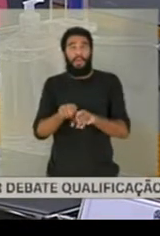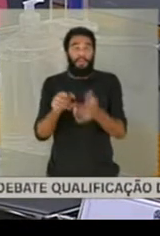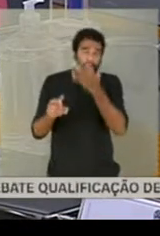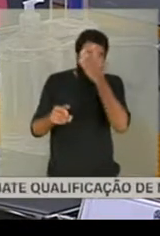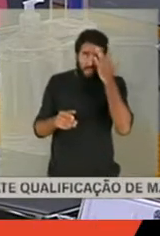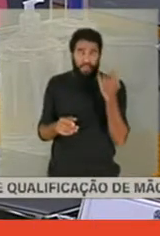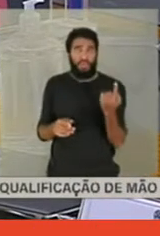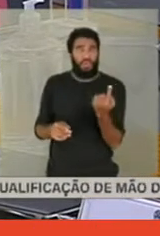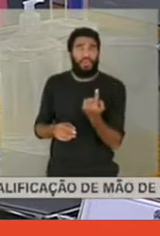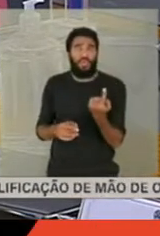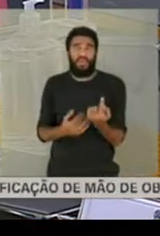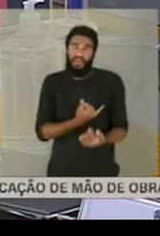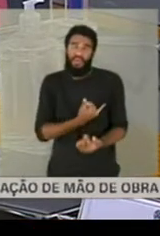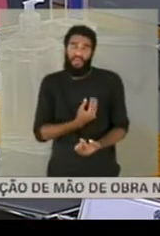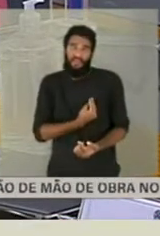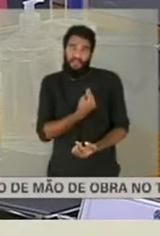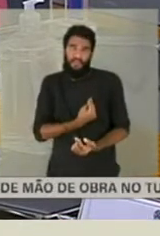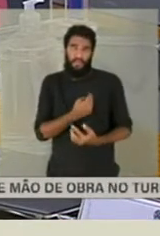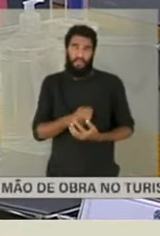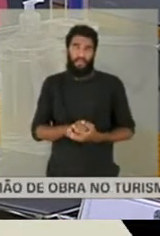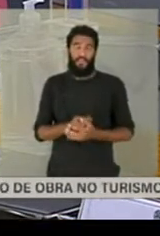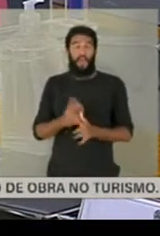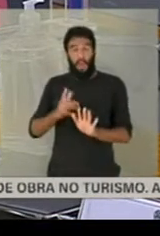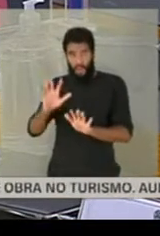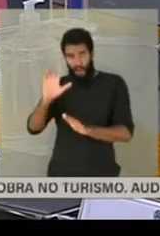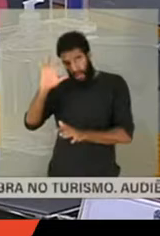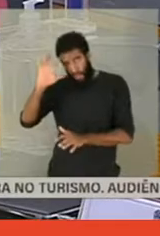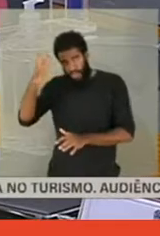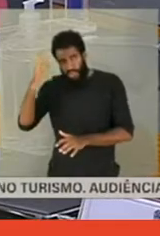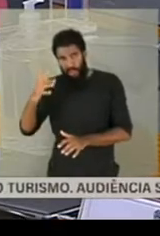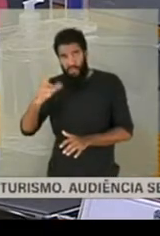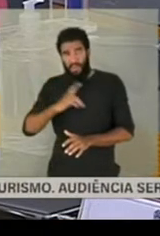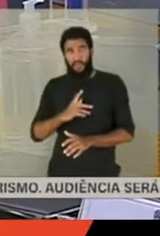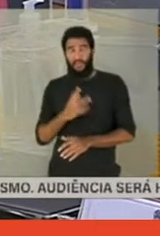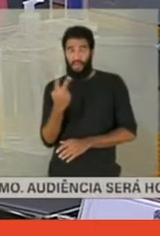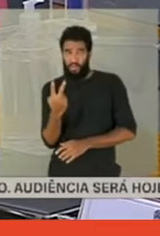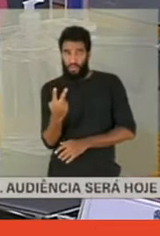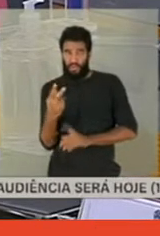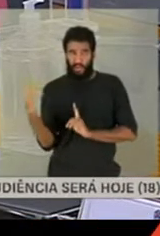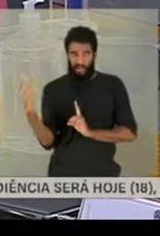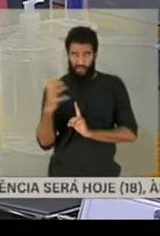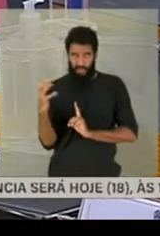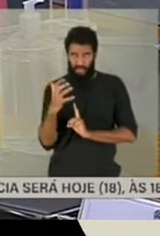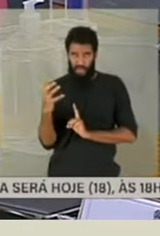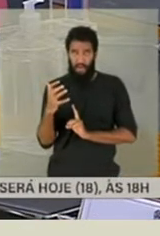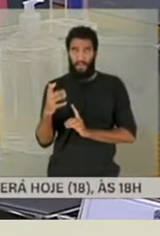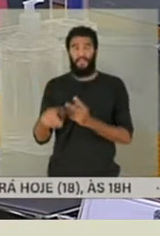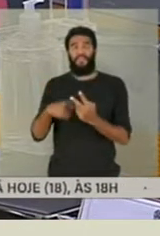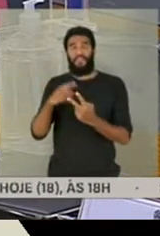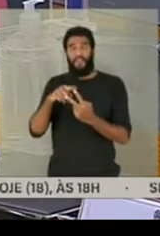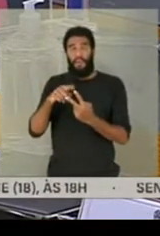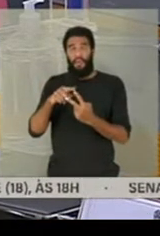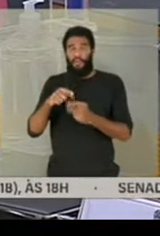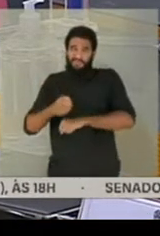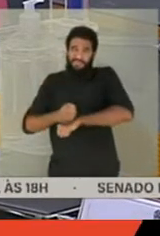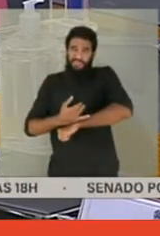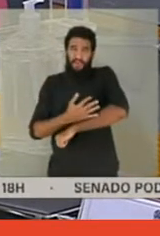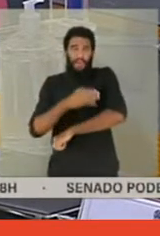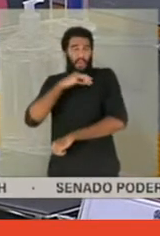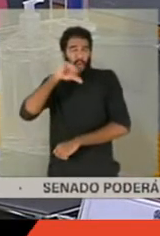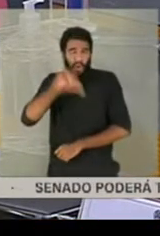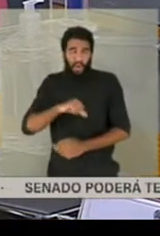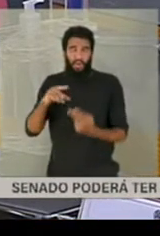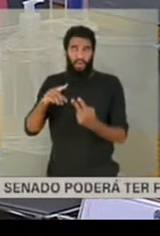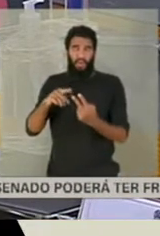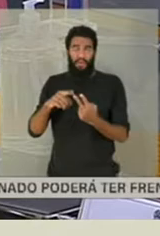eu senti dois impactos também. Mas a gente teve impacto emocional a princípio e depois impacto financeiro. Impacto